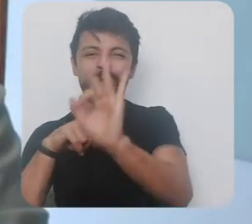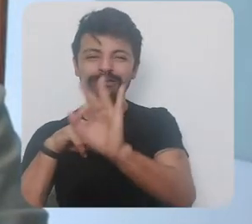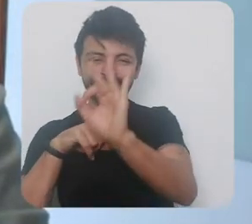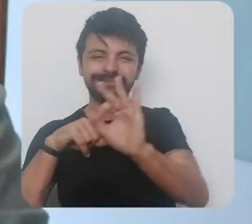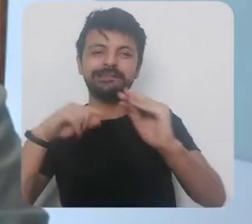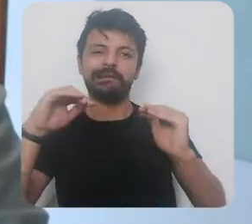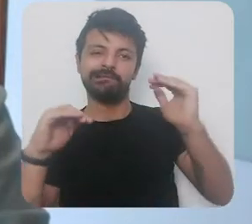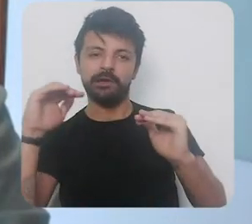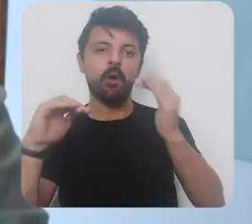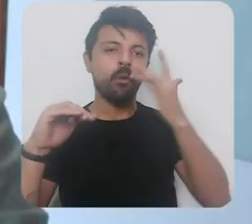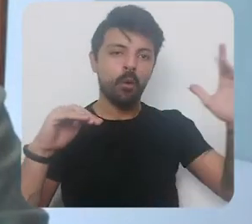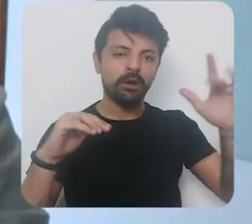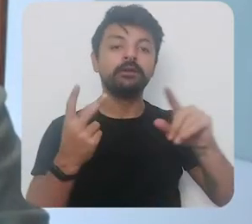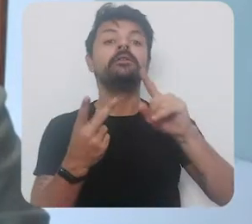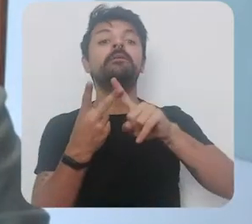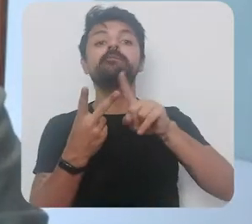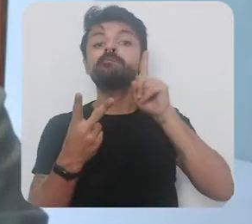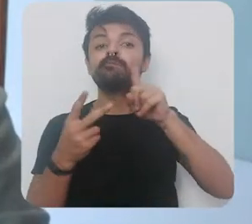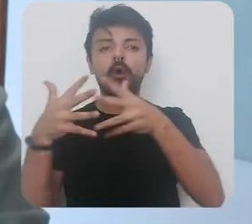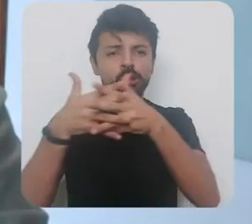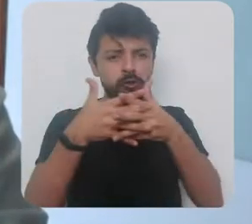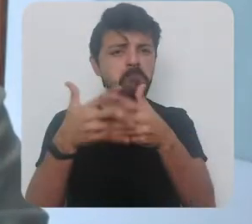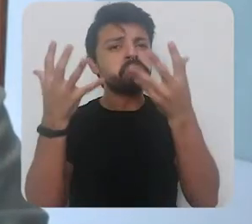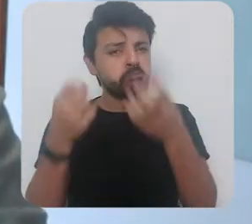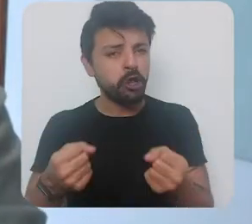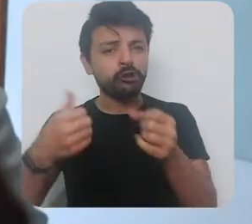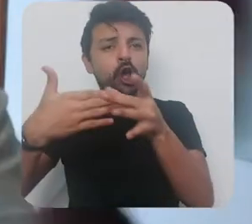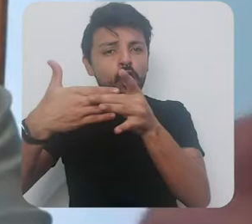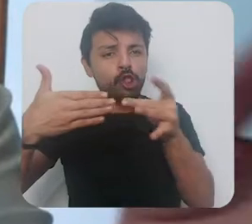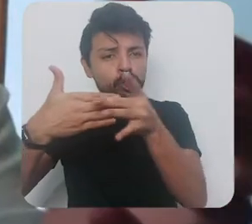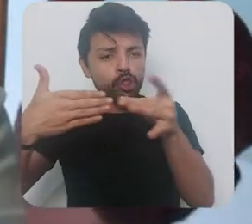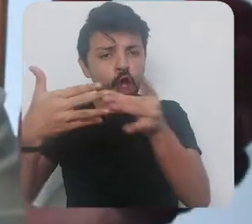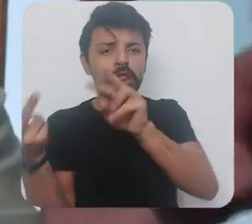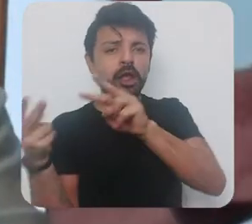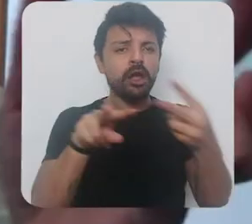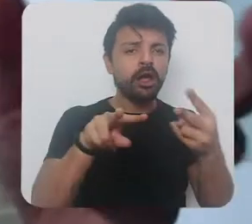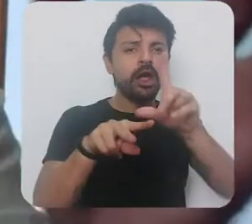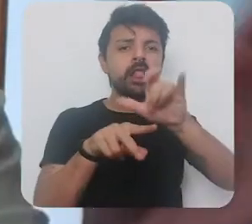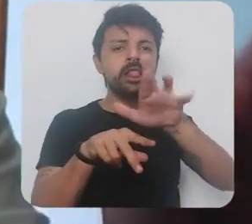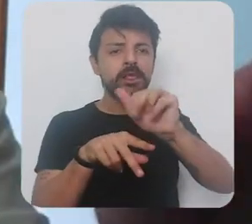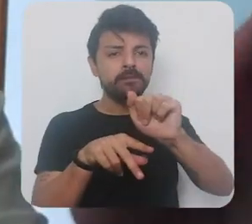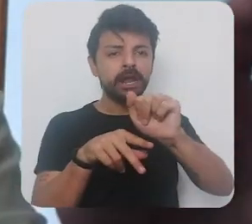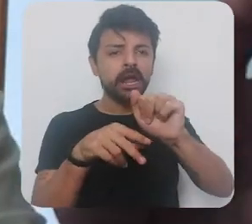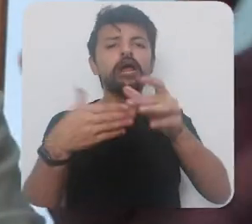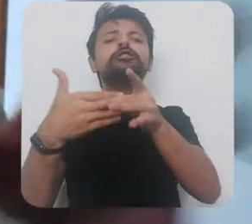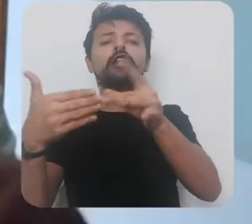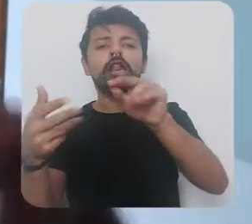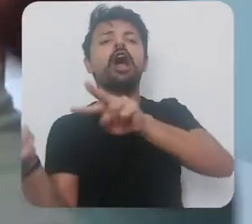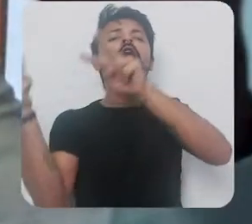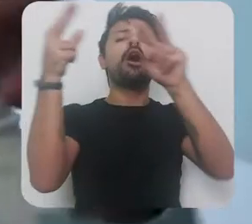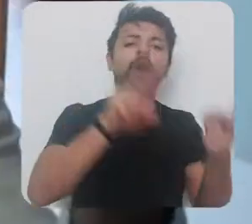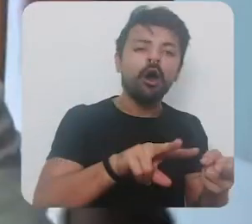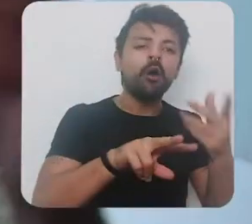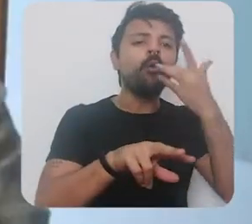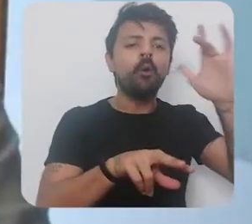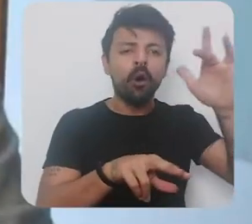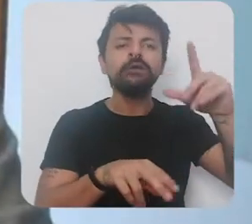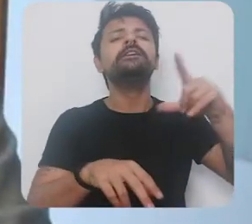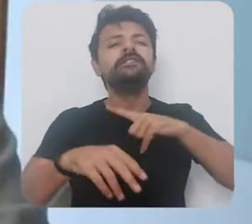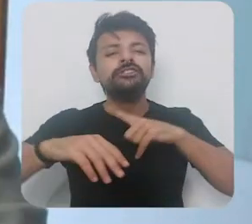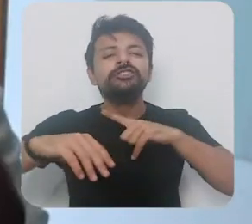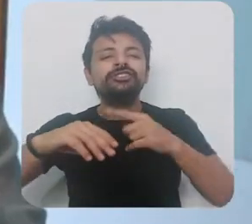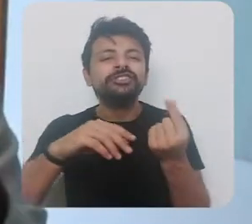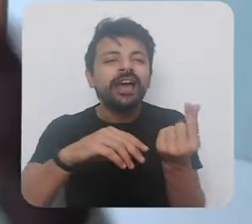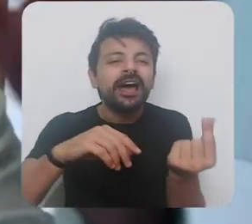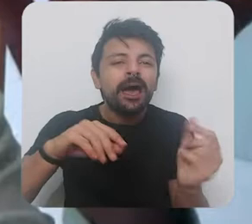se comprometeram em garantir a conversibilidade do dólar em Libra e portanto do dólar em ouro então havia um lastro real da